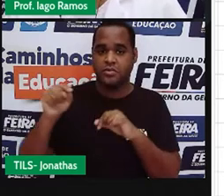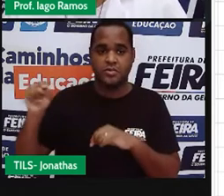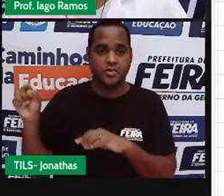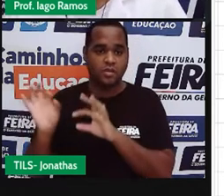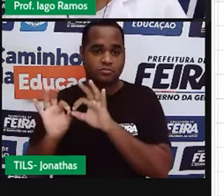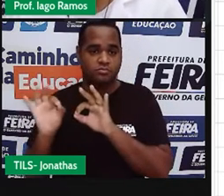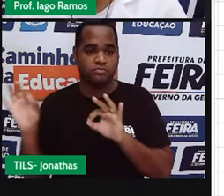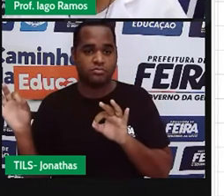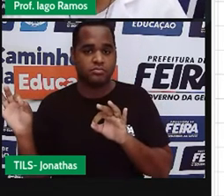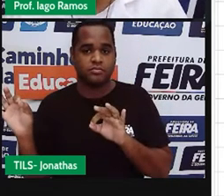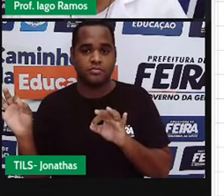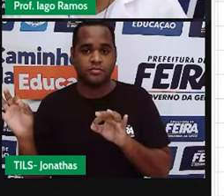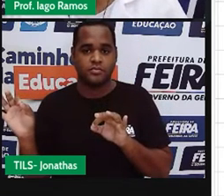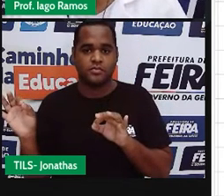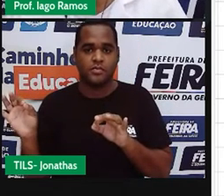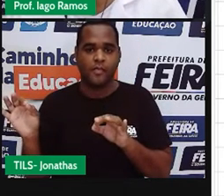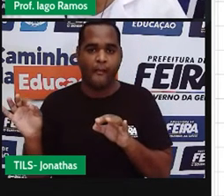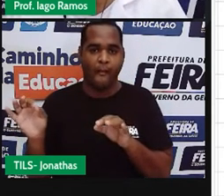Tá?